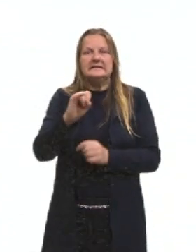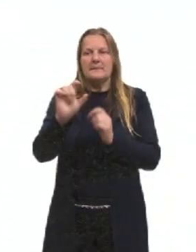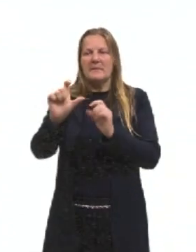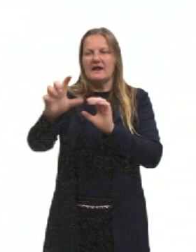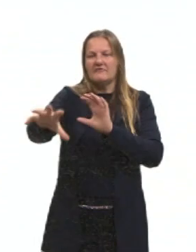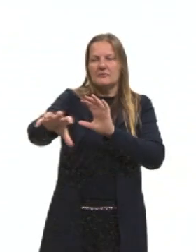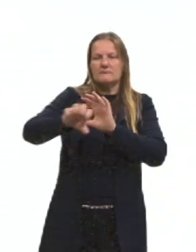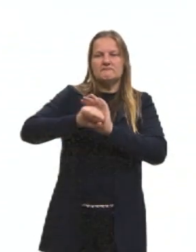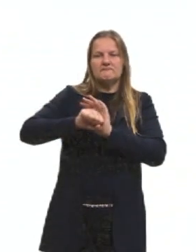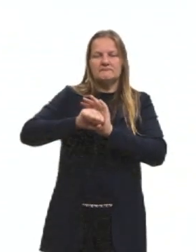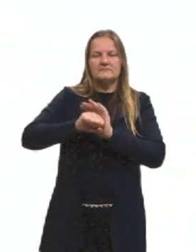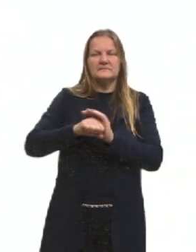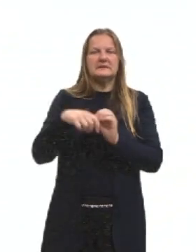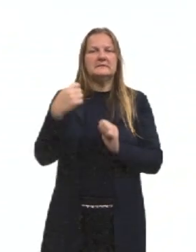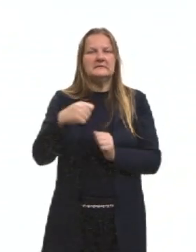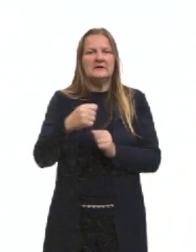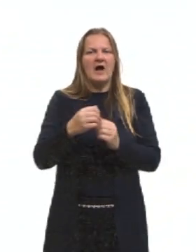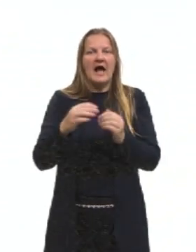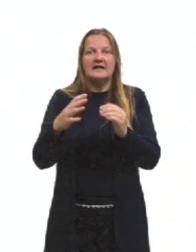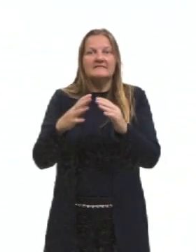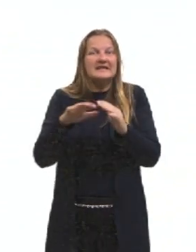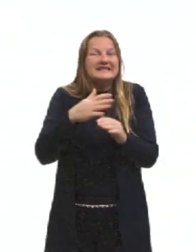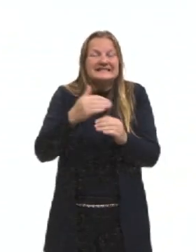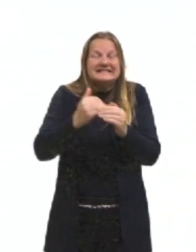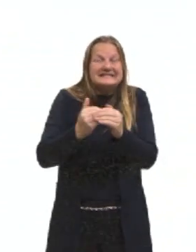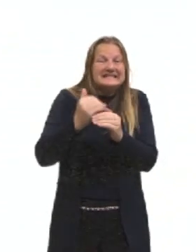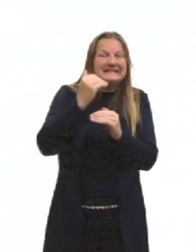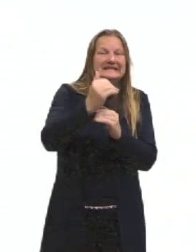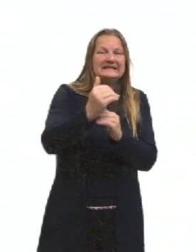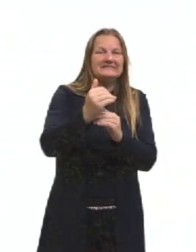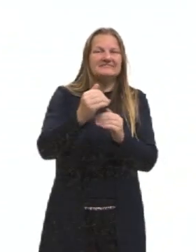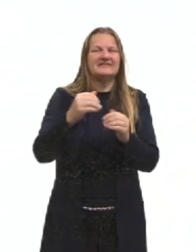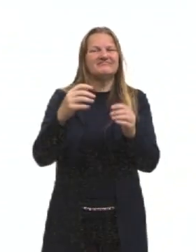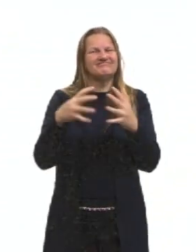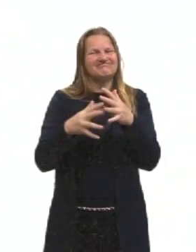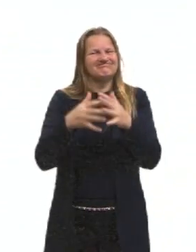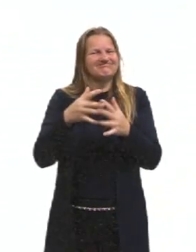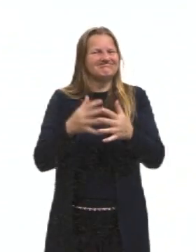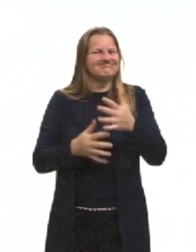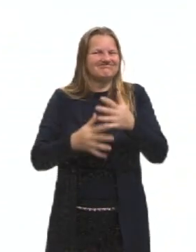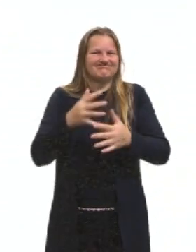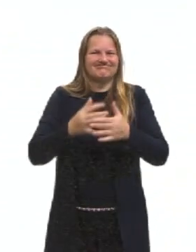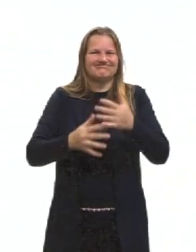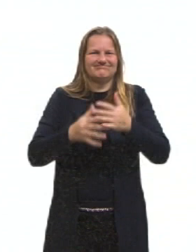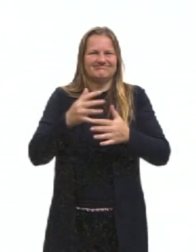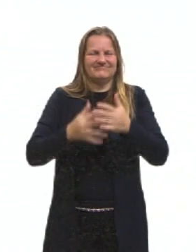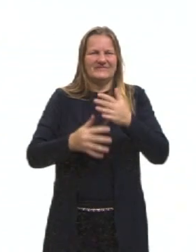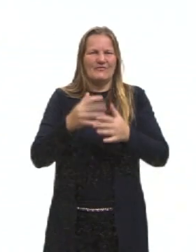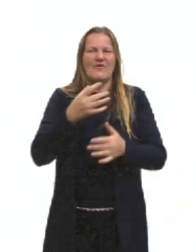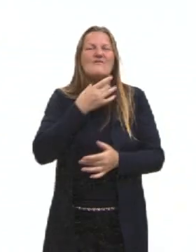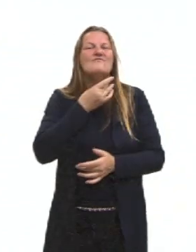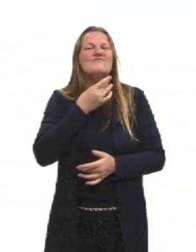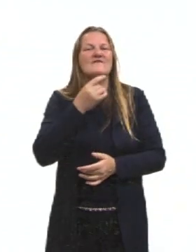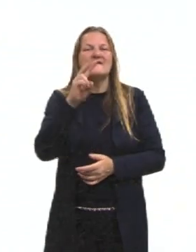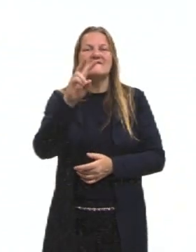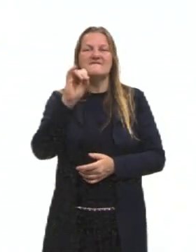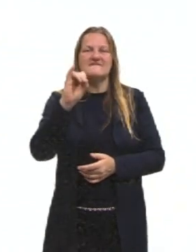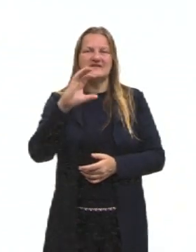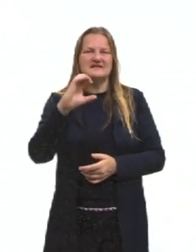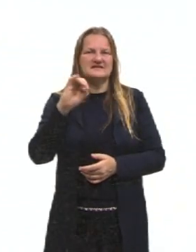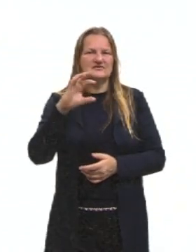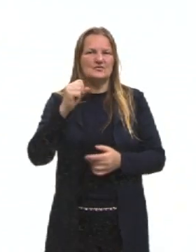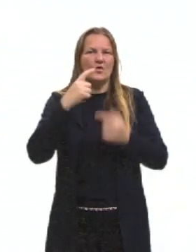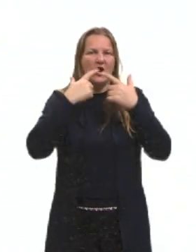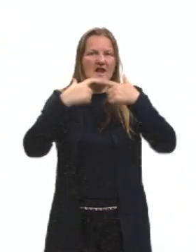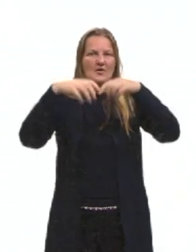desnecessária ou excessiva, esse recurso acaba sendo apenas um vício de linguagem. No